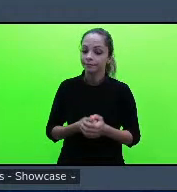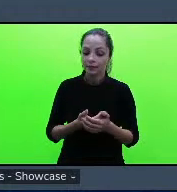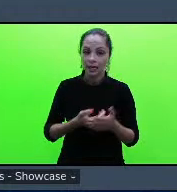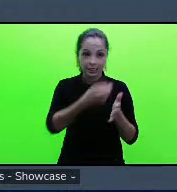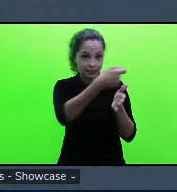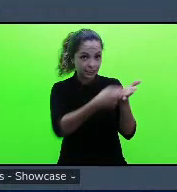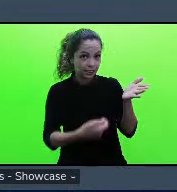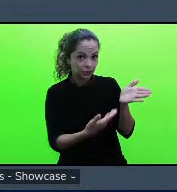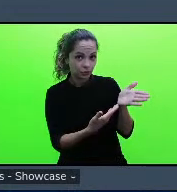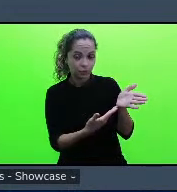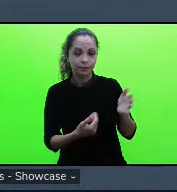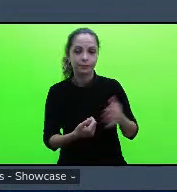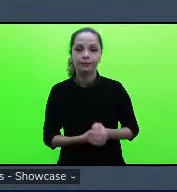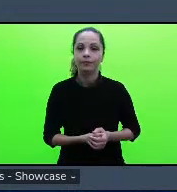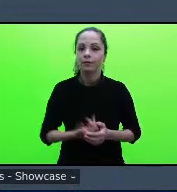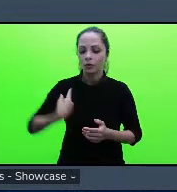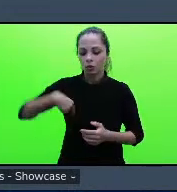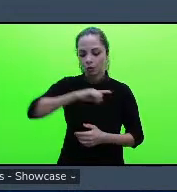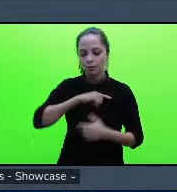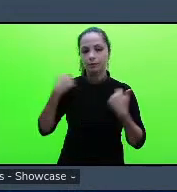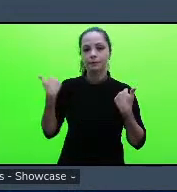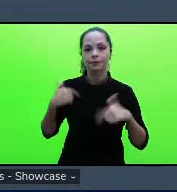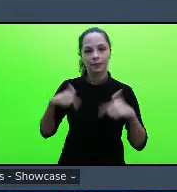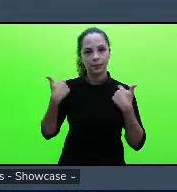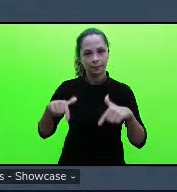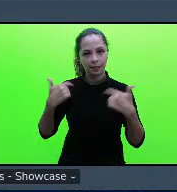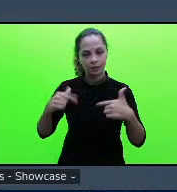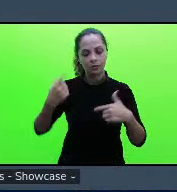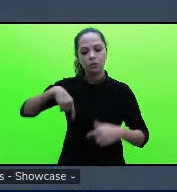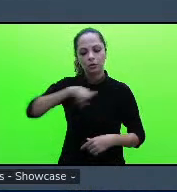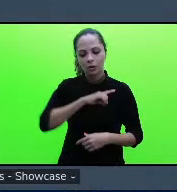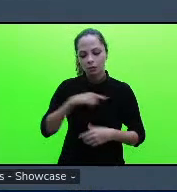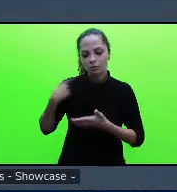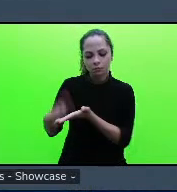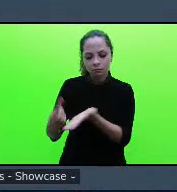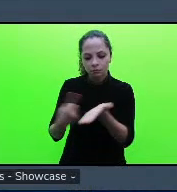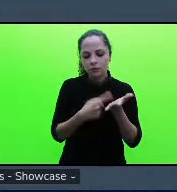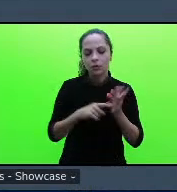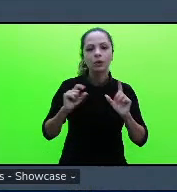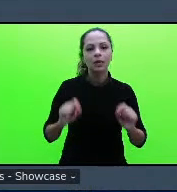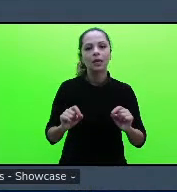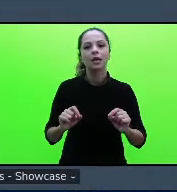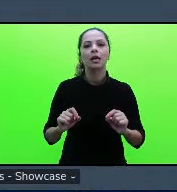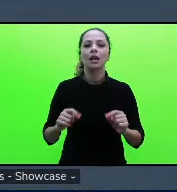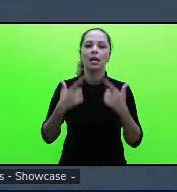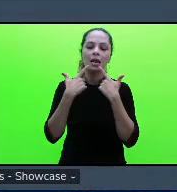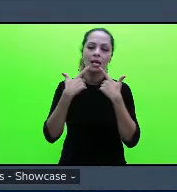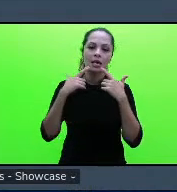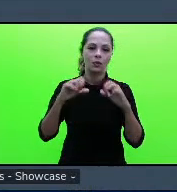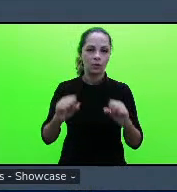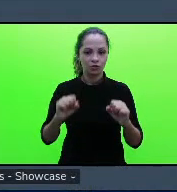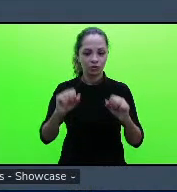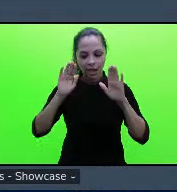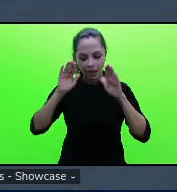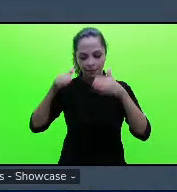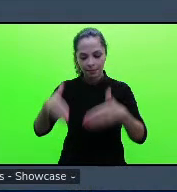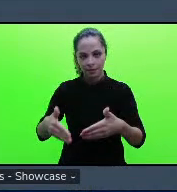no nosso trabalho a gente se aliou à linguística aplicada porque ela tem esse caráter